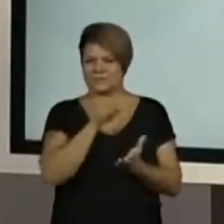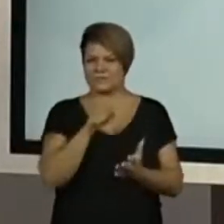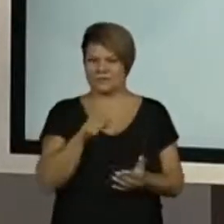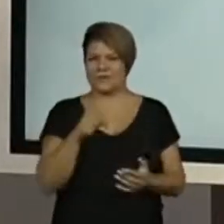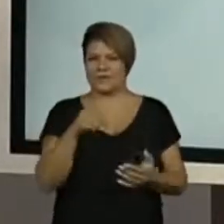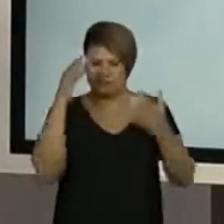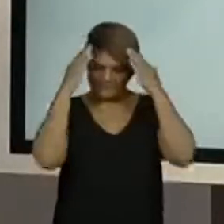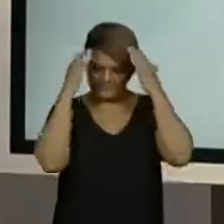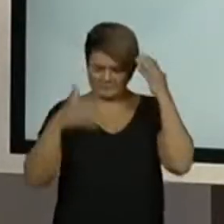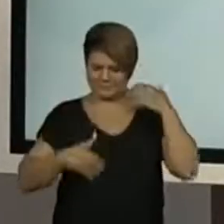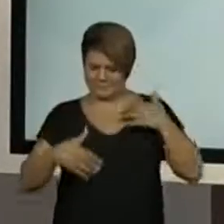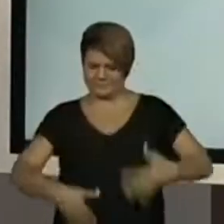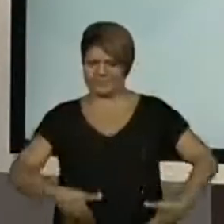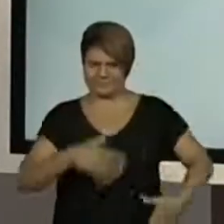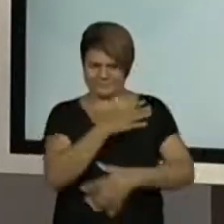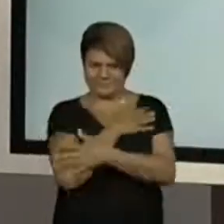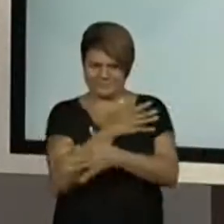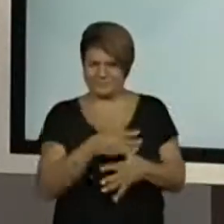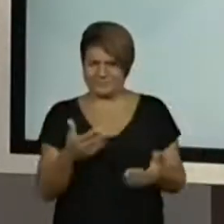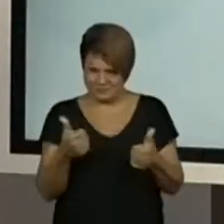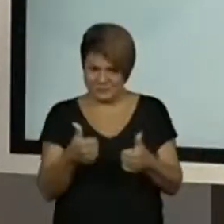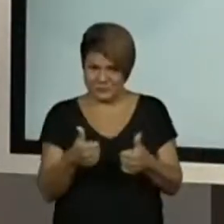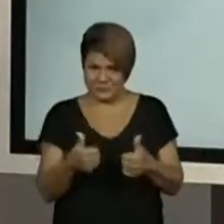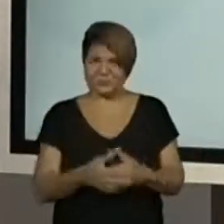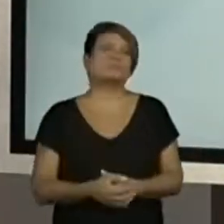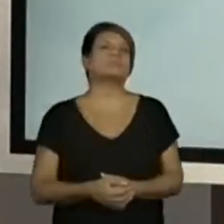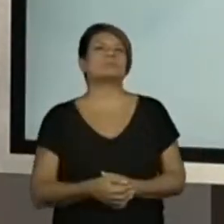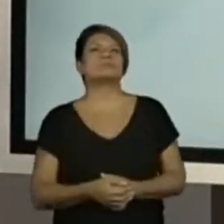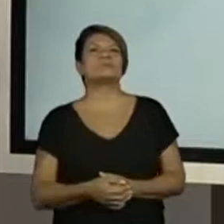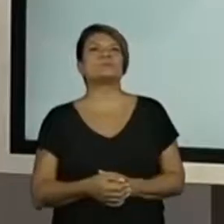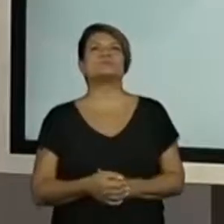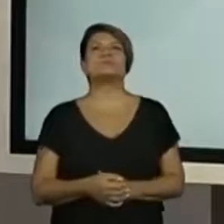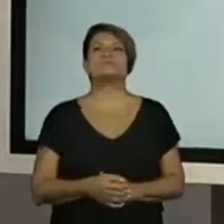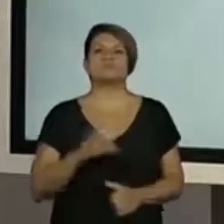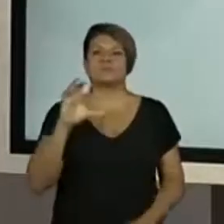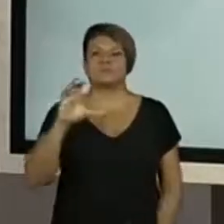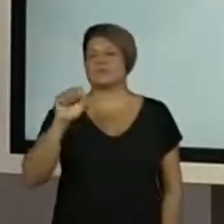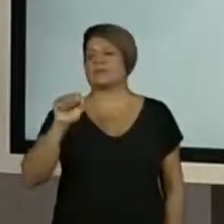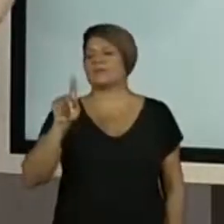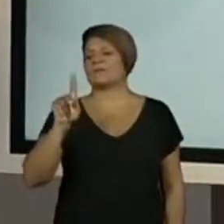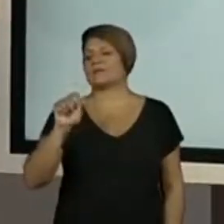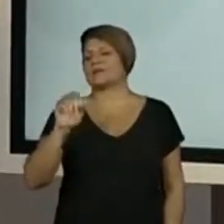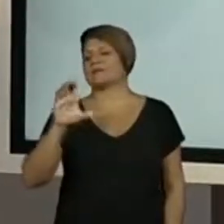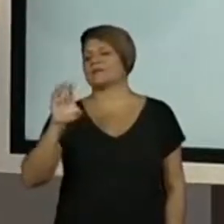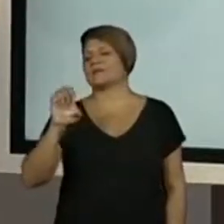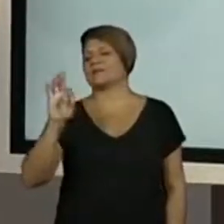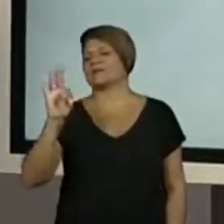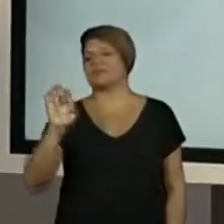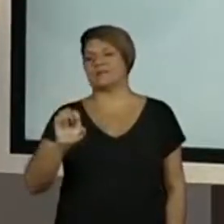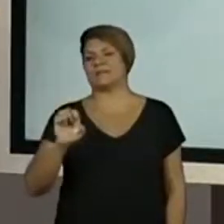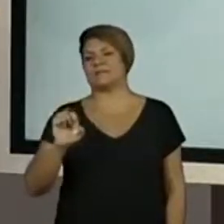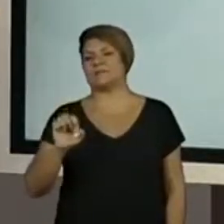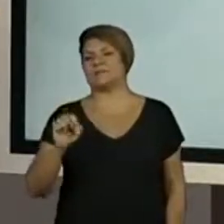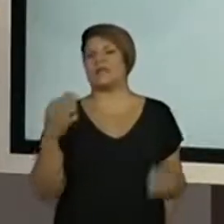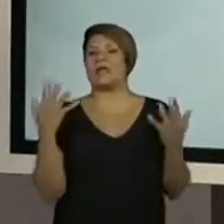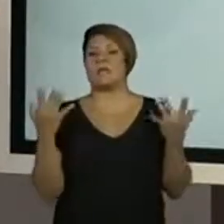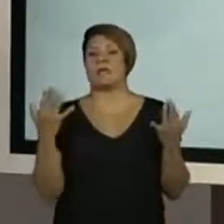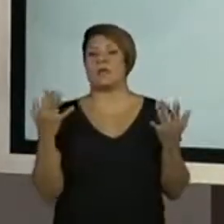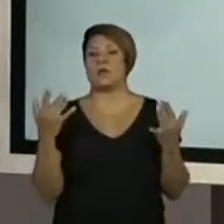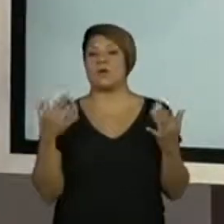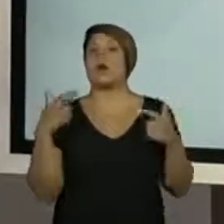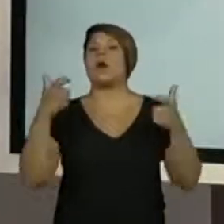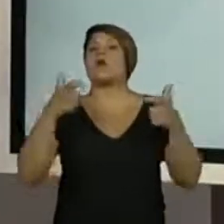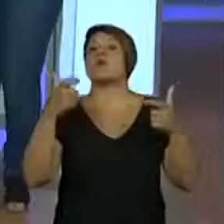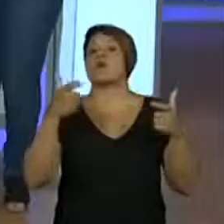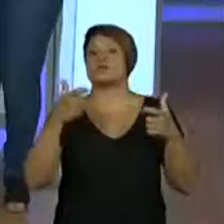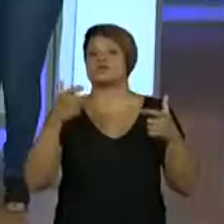nas suas partes do corpo, tudo bem? O capacete. Coloca a mão onde vai usar o capacete. Coloca aí, daqui a pouco